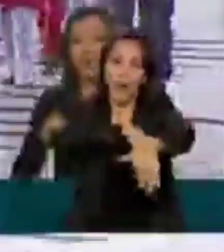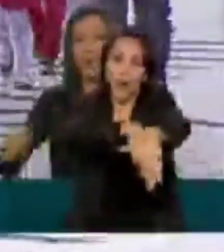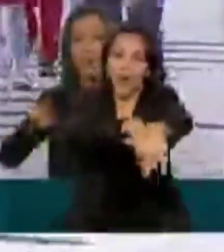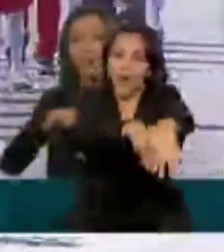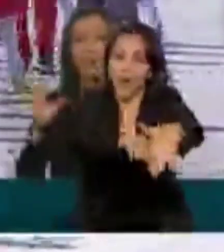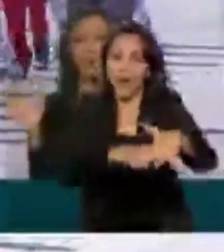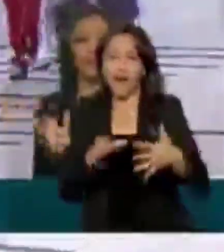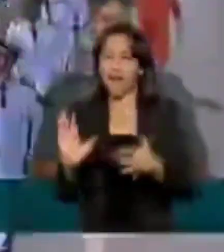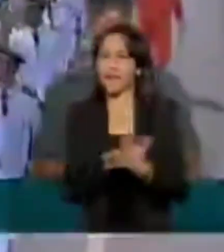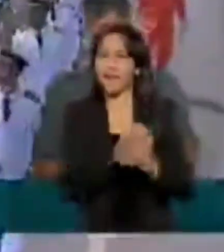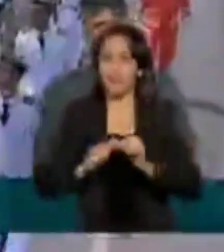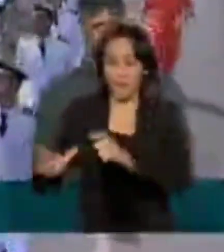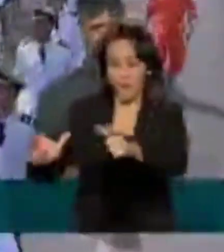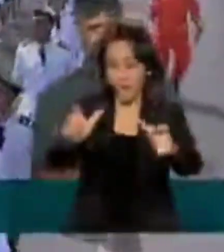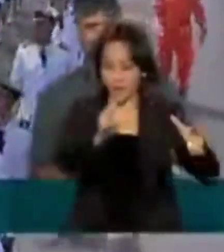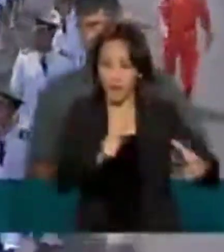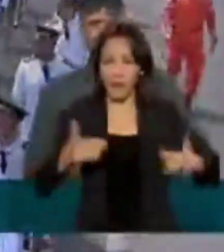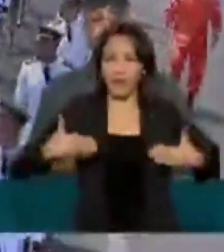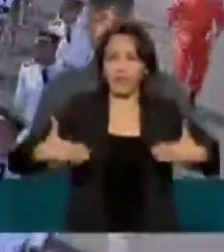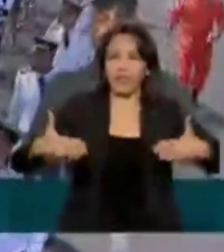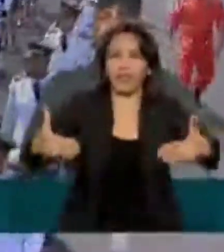da Esplanada dos Ministérios.